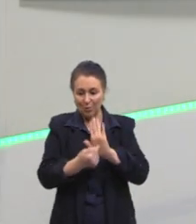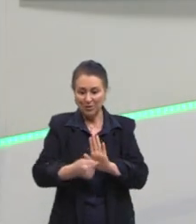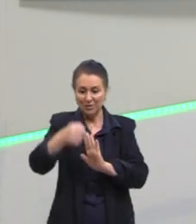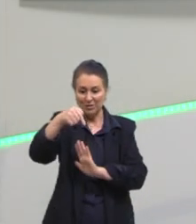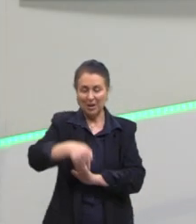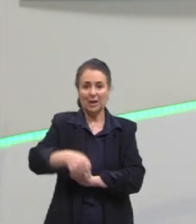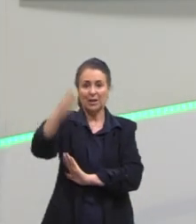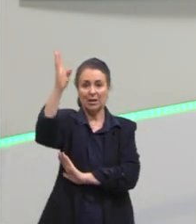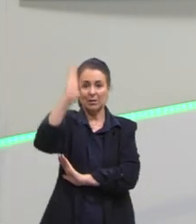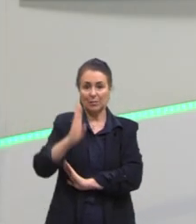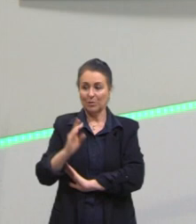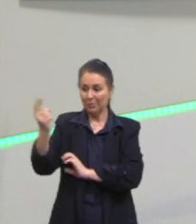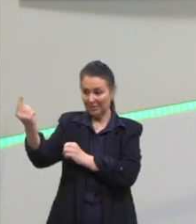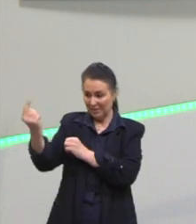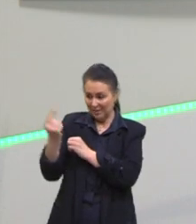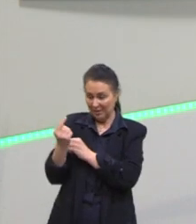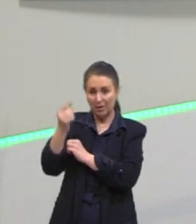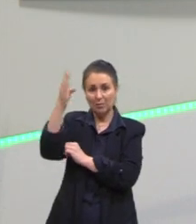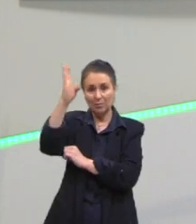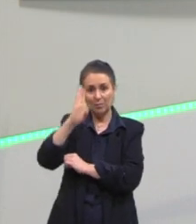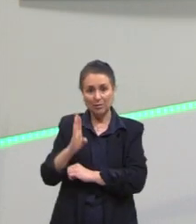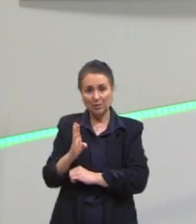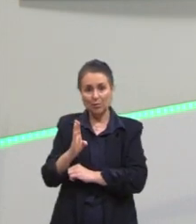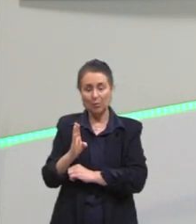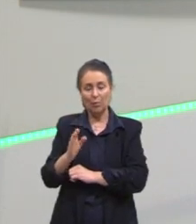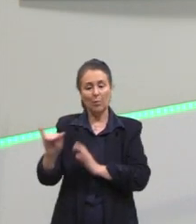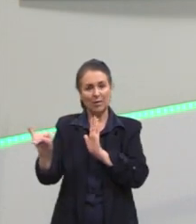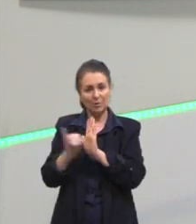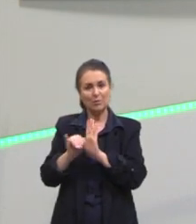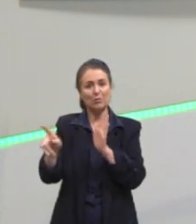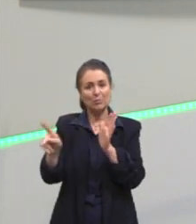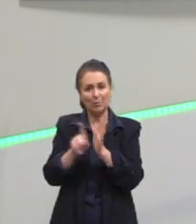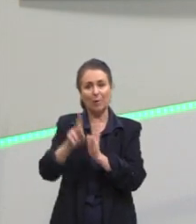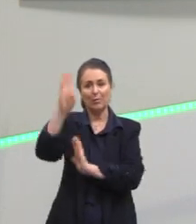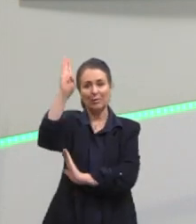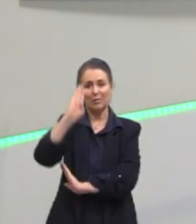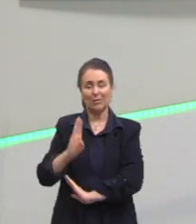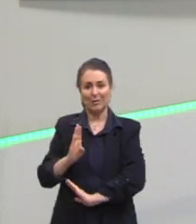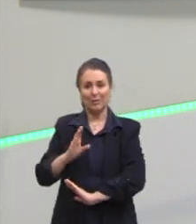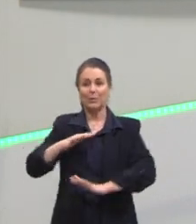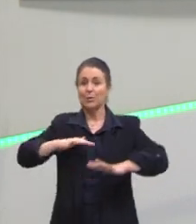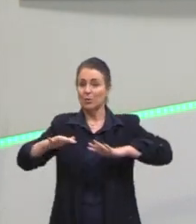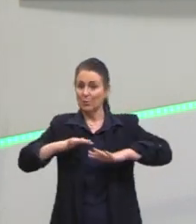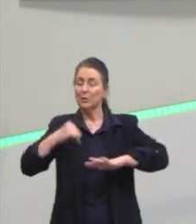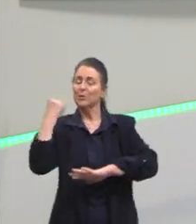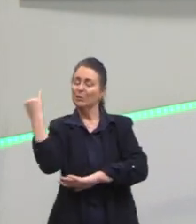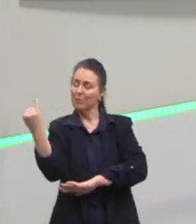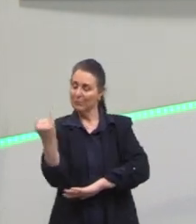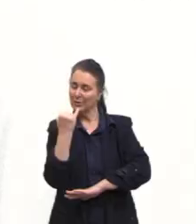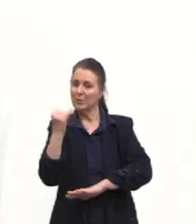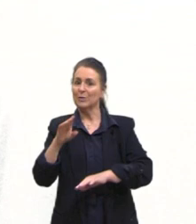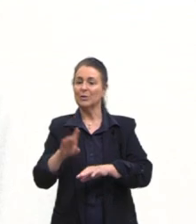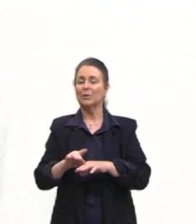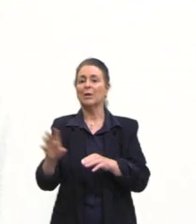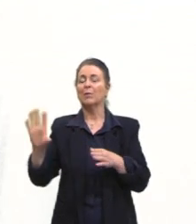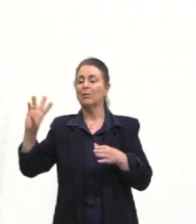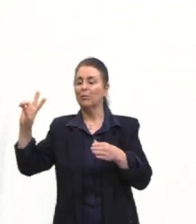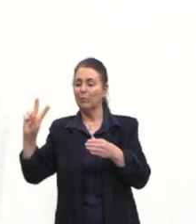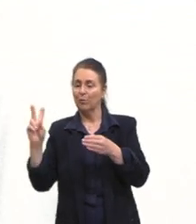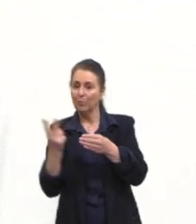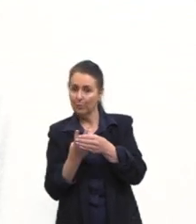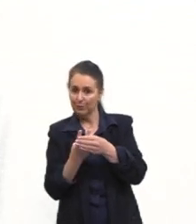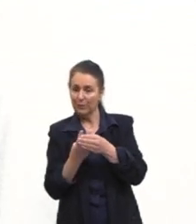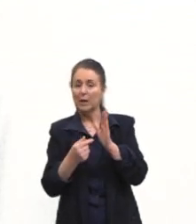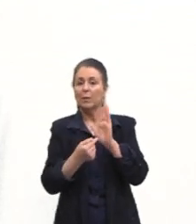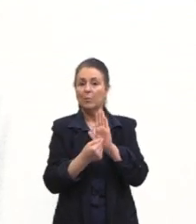uma proposta com a nossa identidade. Então, esse movimento antropofágico foi uma corrente de vanguarda que marcou a primeira fase modernista